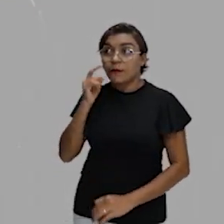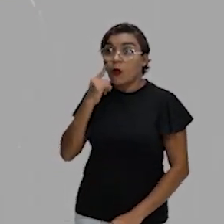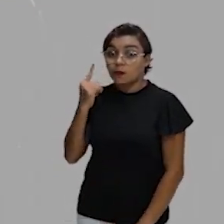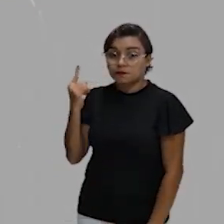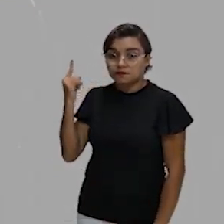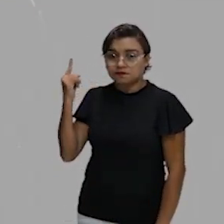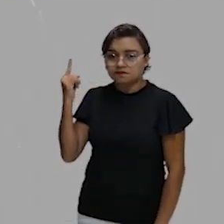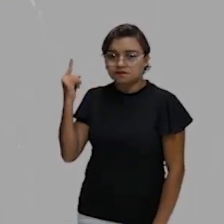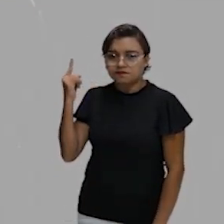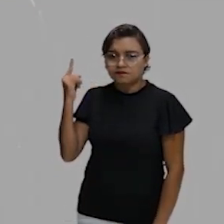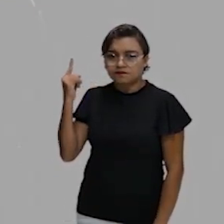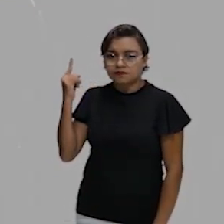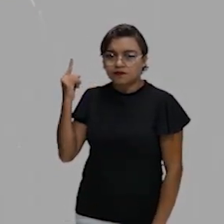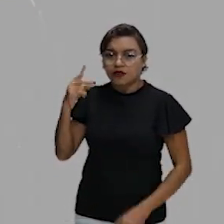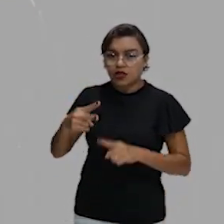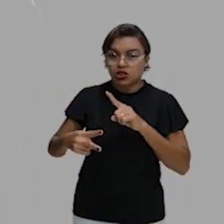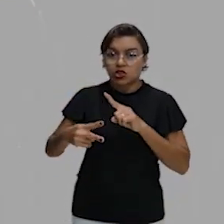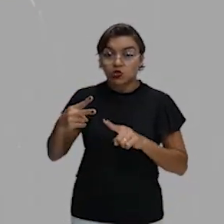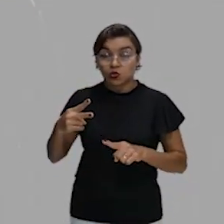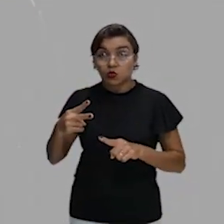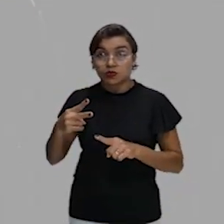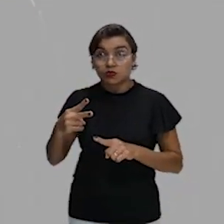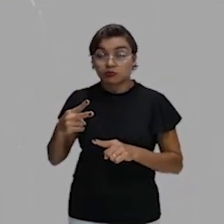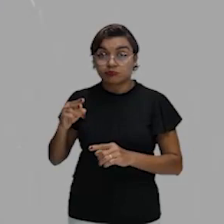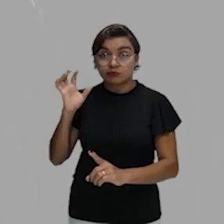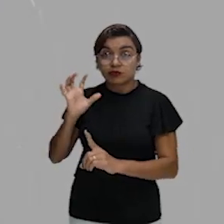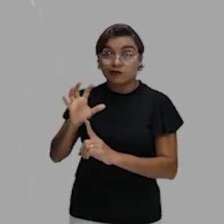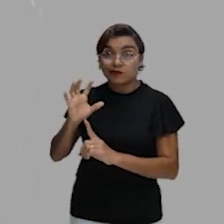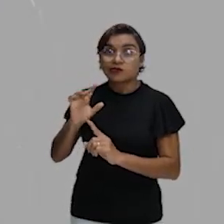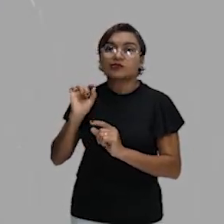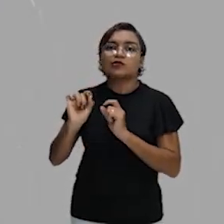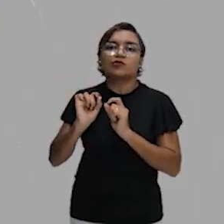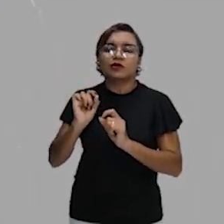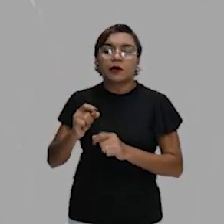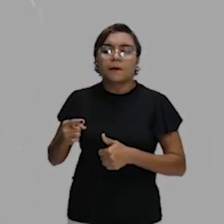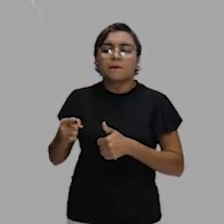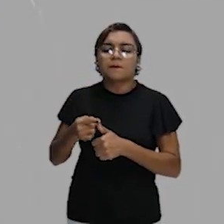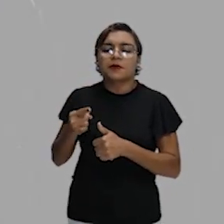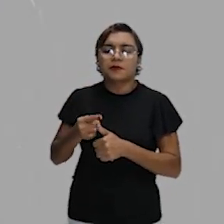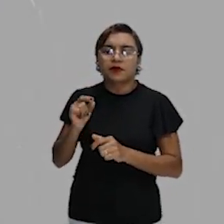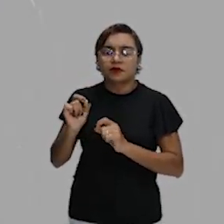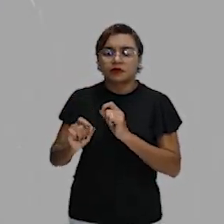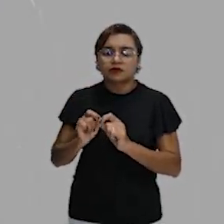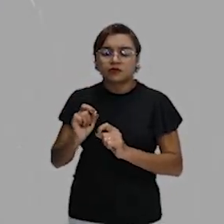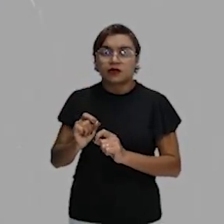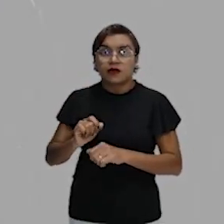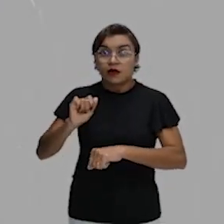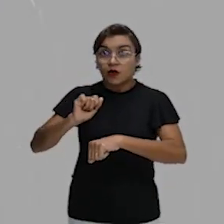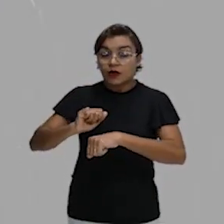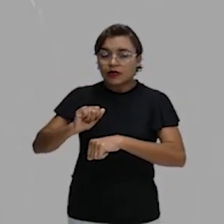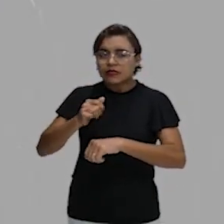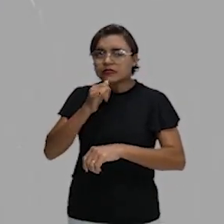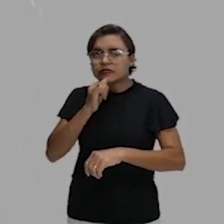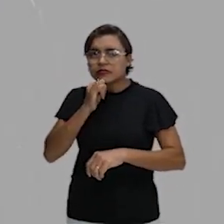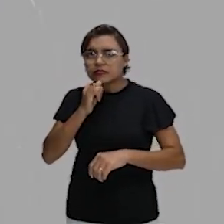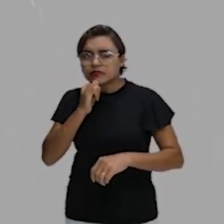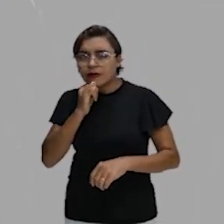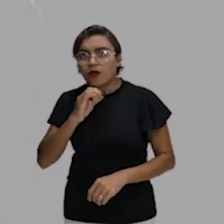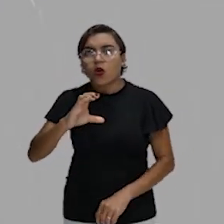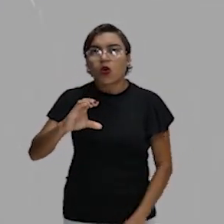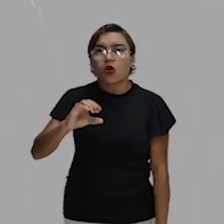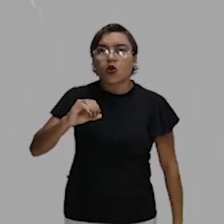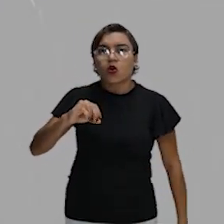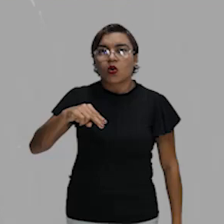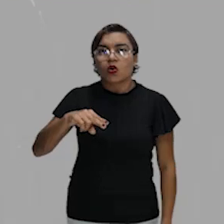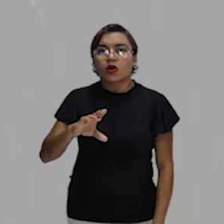de bem aqui, ela é gerada por dois fatores cruciais. O primeiro deles é a concentração de concreto e asfalto. O concreto